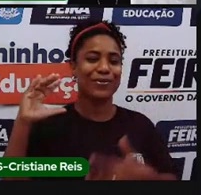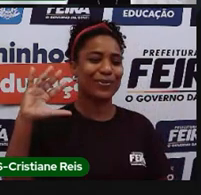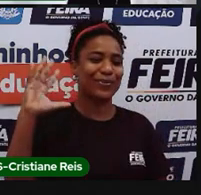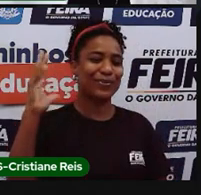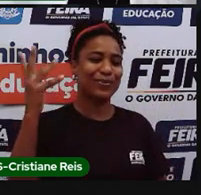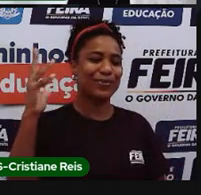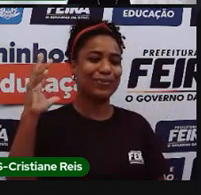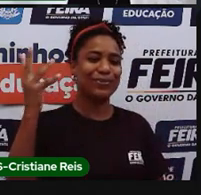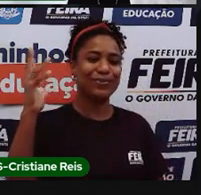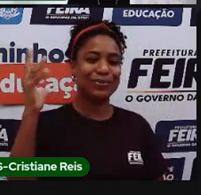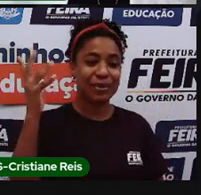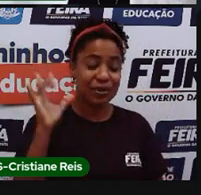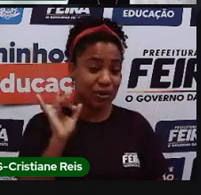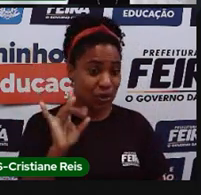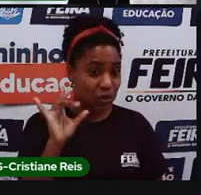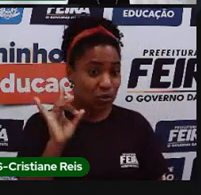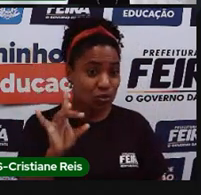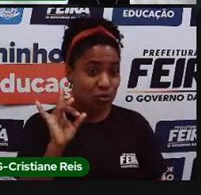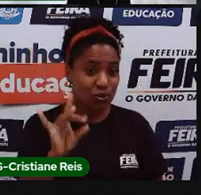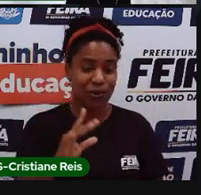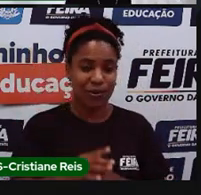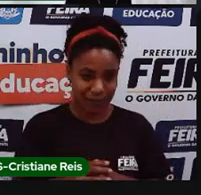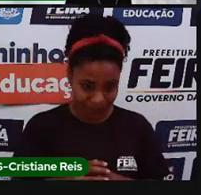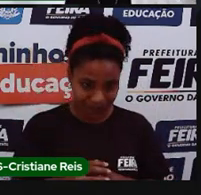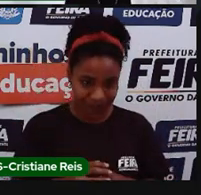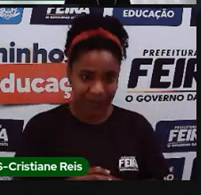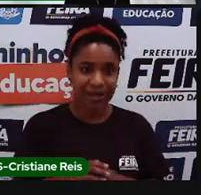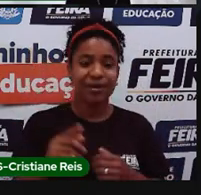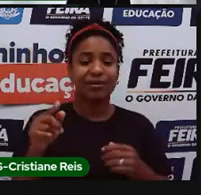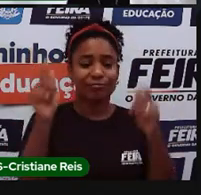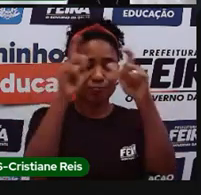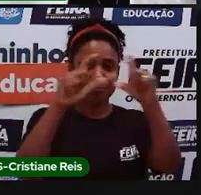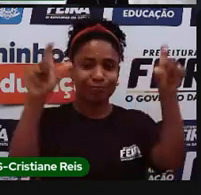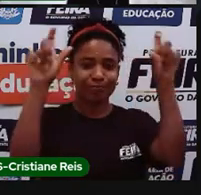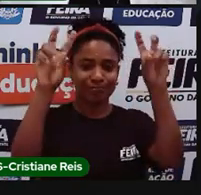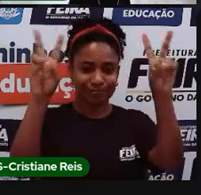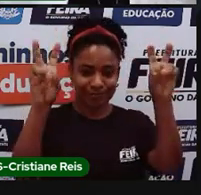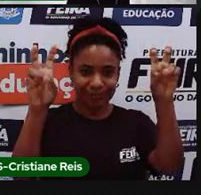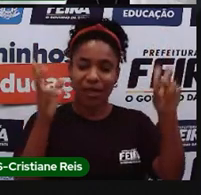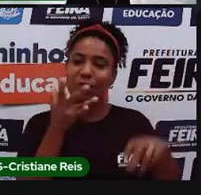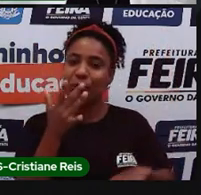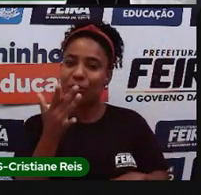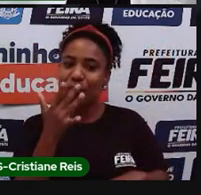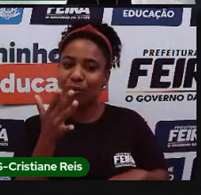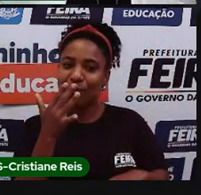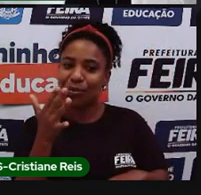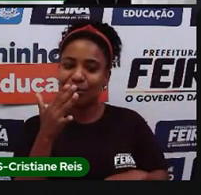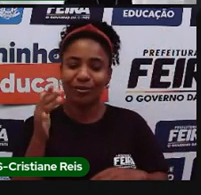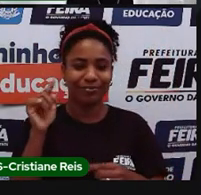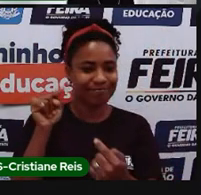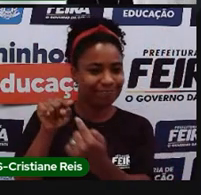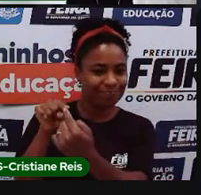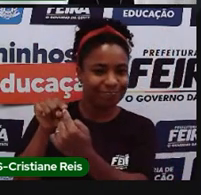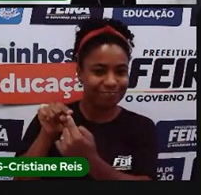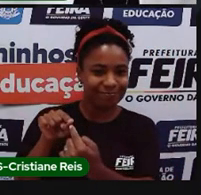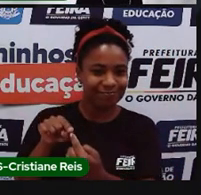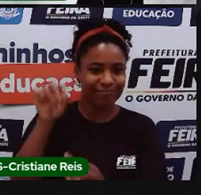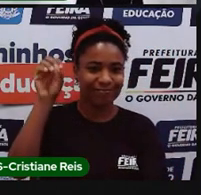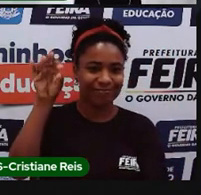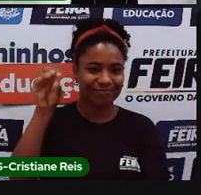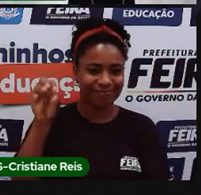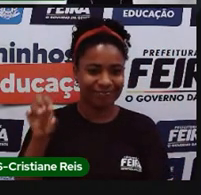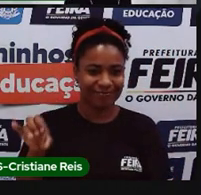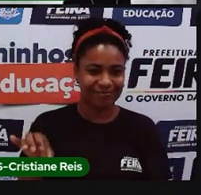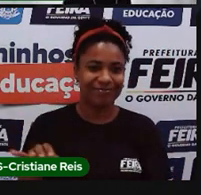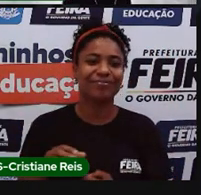característica é só a distribuição do clima e ela está distribuída através das cores. Vamos lá. Eu agora